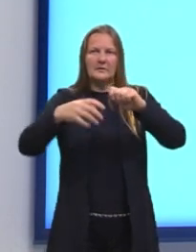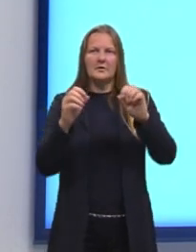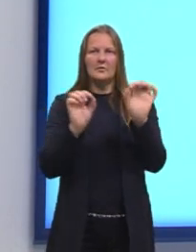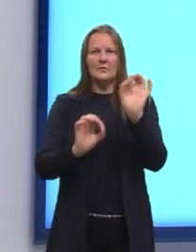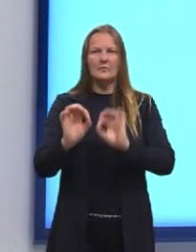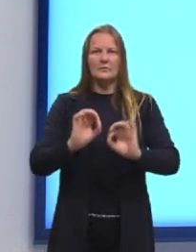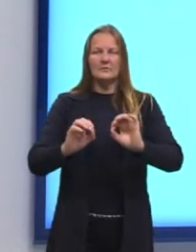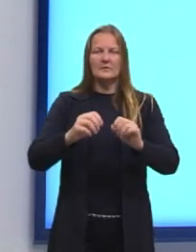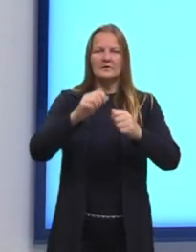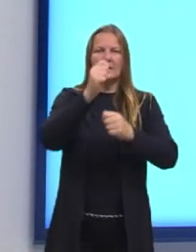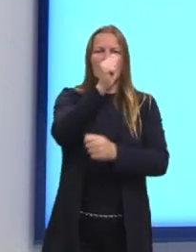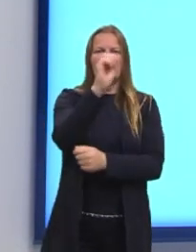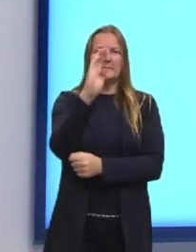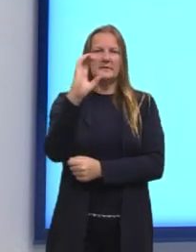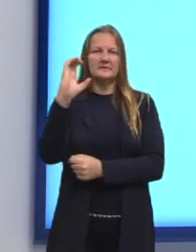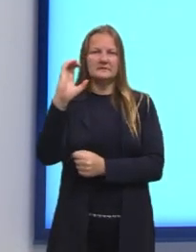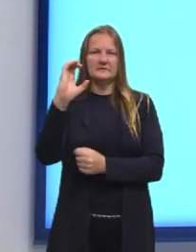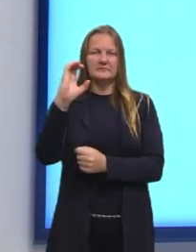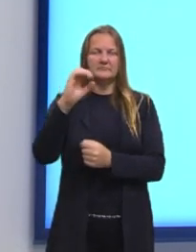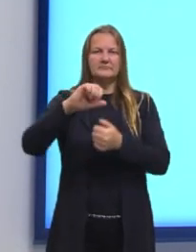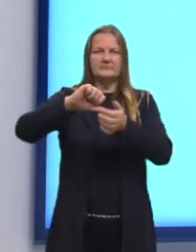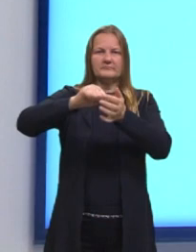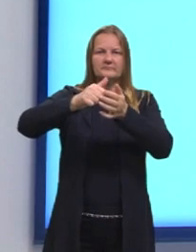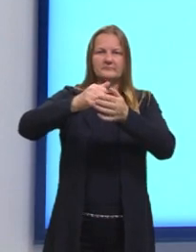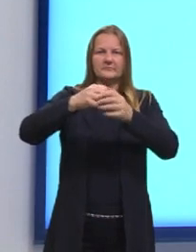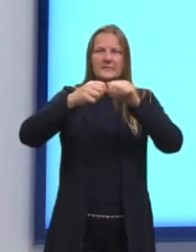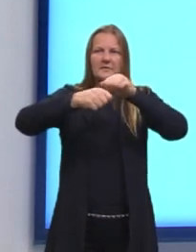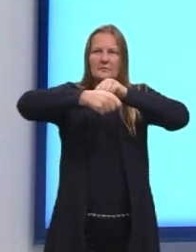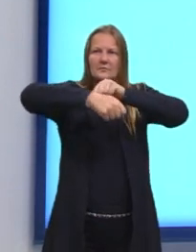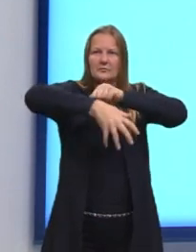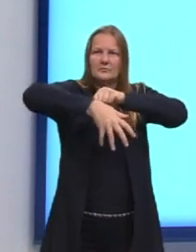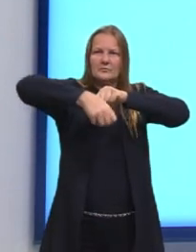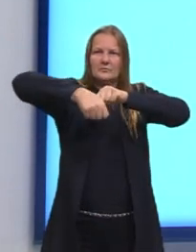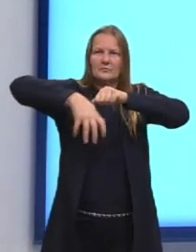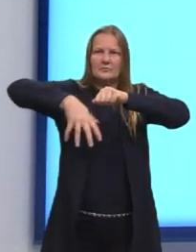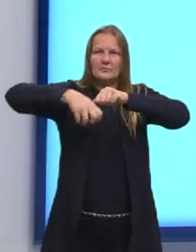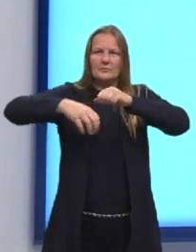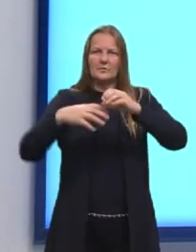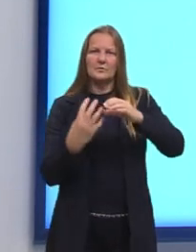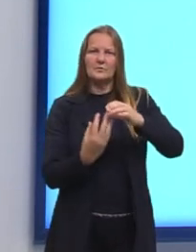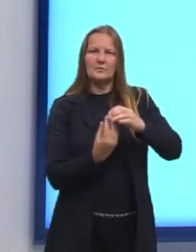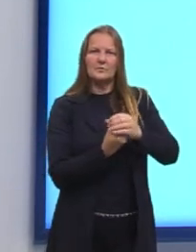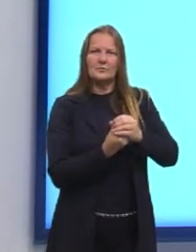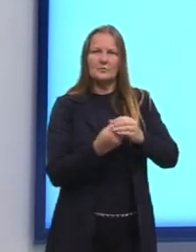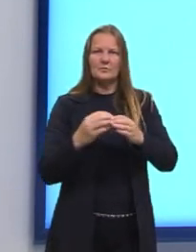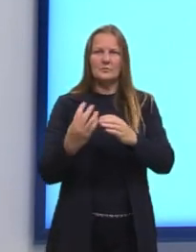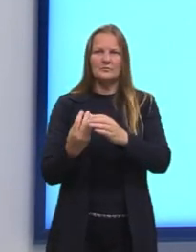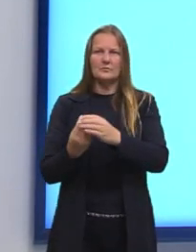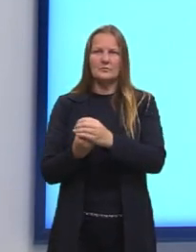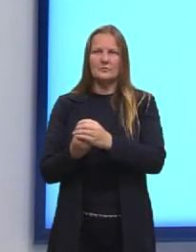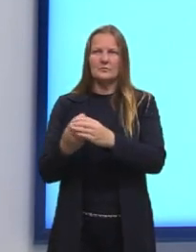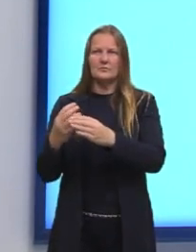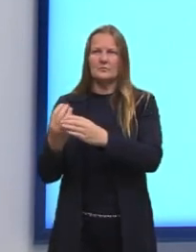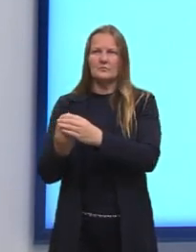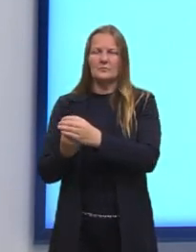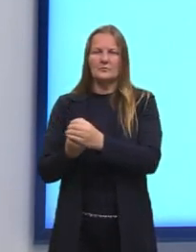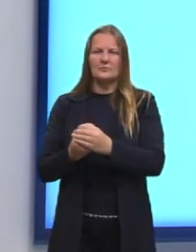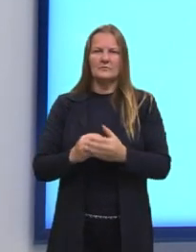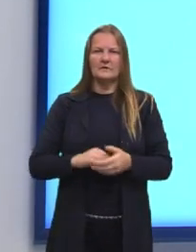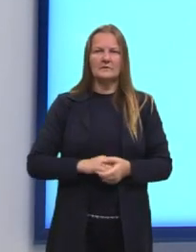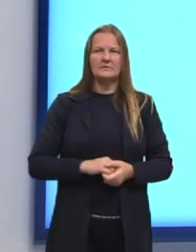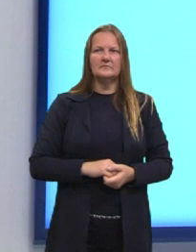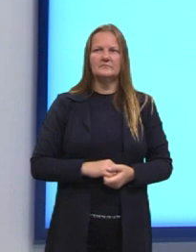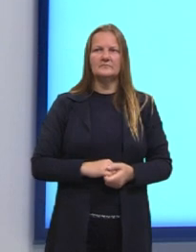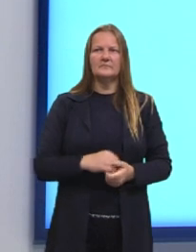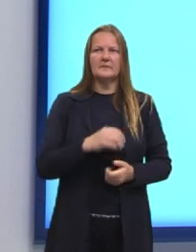né? As letrinhas A, B e C. Aí a gente pode agrupar de uma forma que comece por A e depois vem o